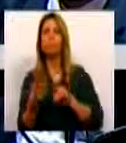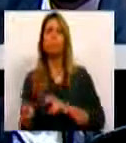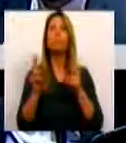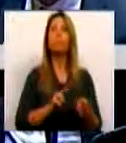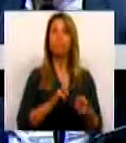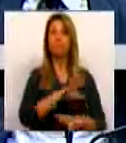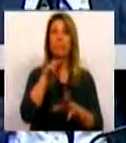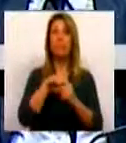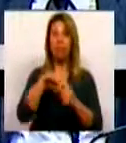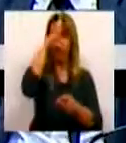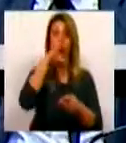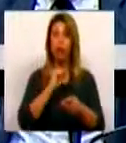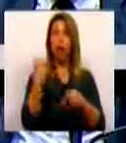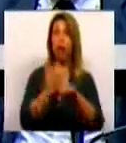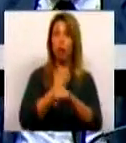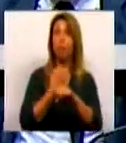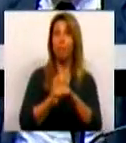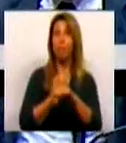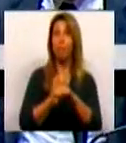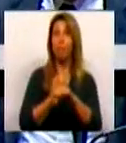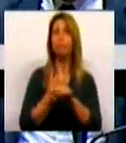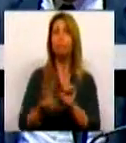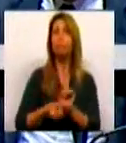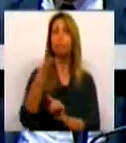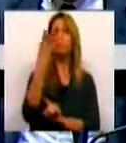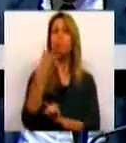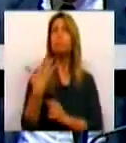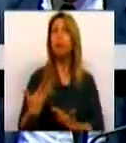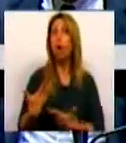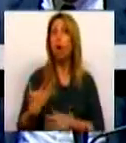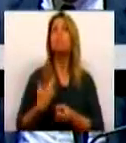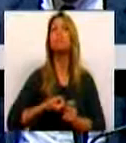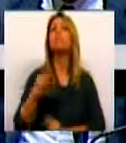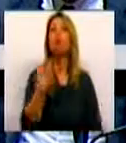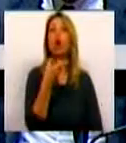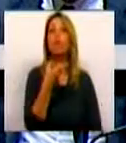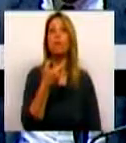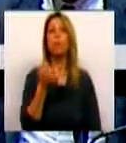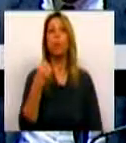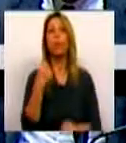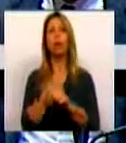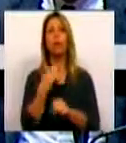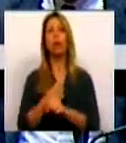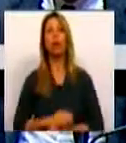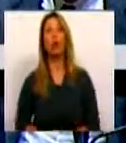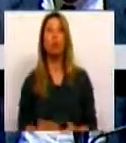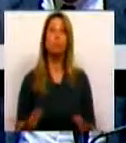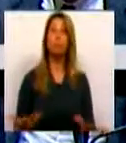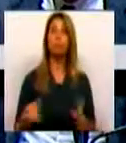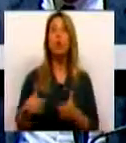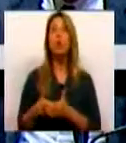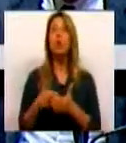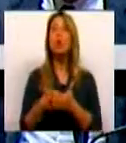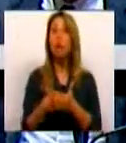Trabalho, neste momento já há 950 trabalhadores. E é um processo que está a